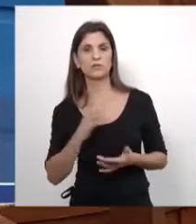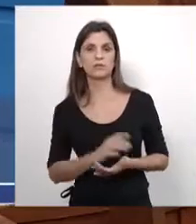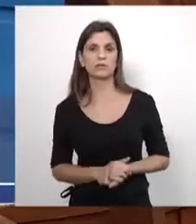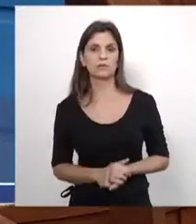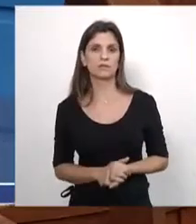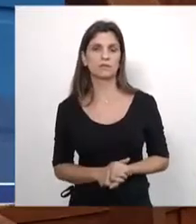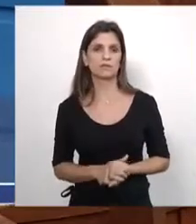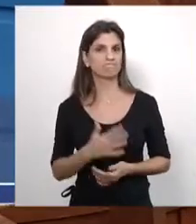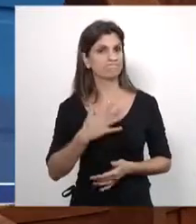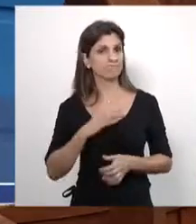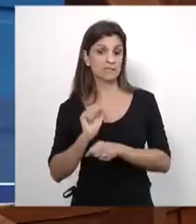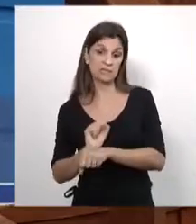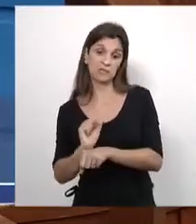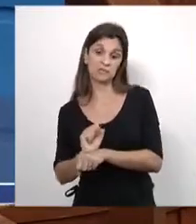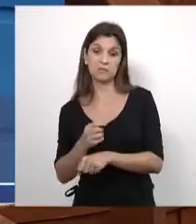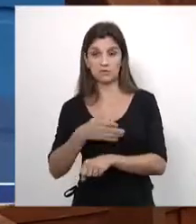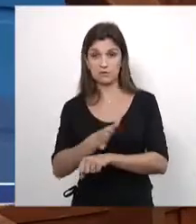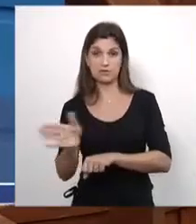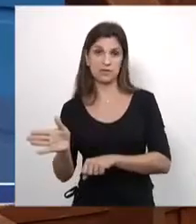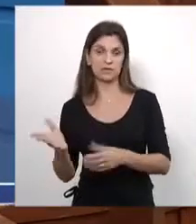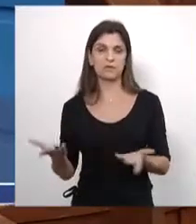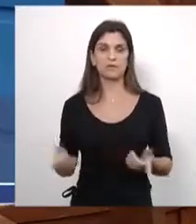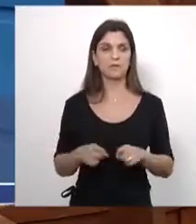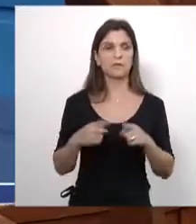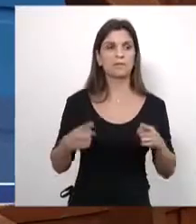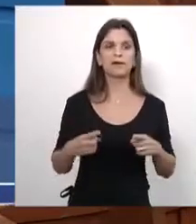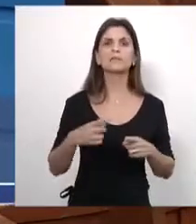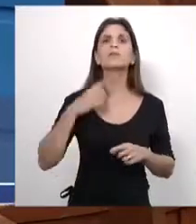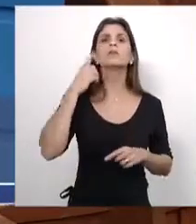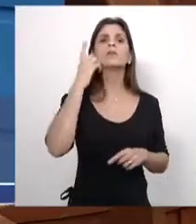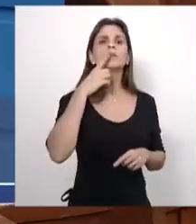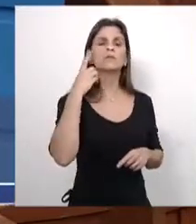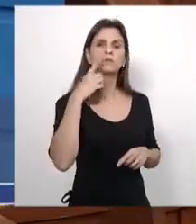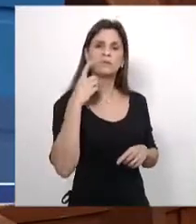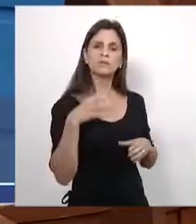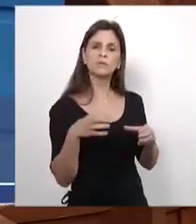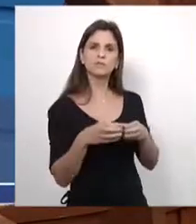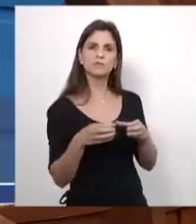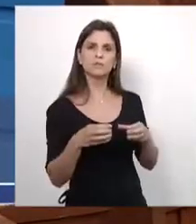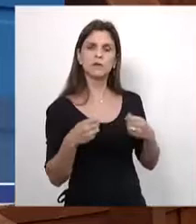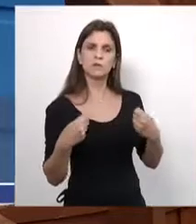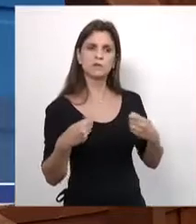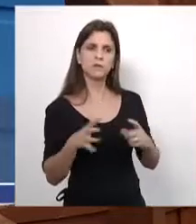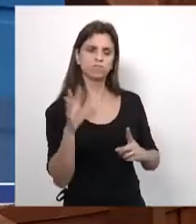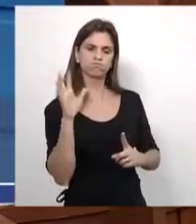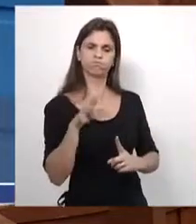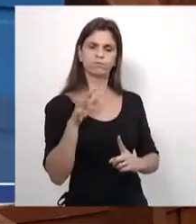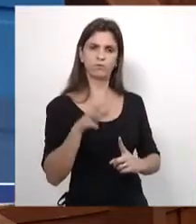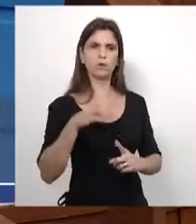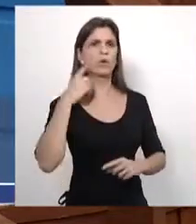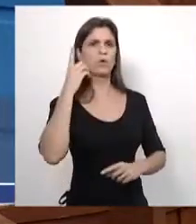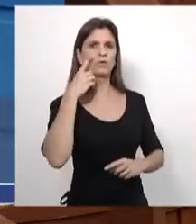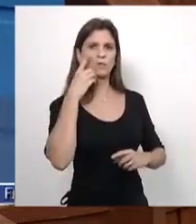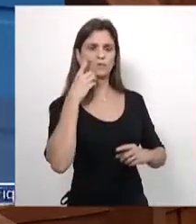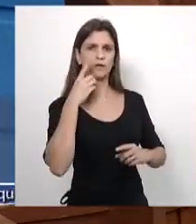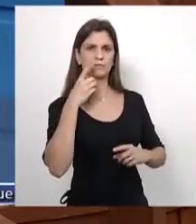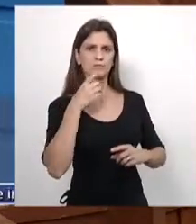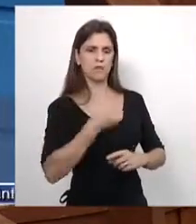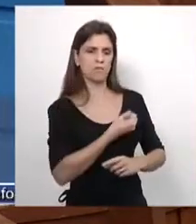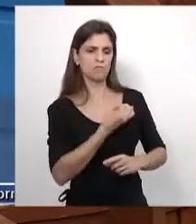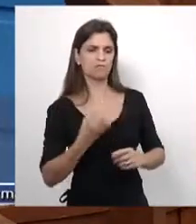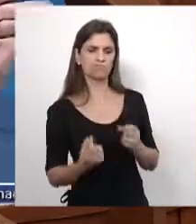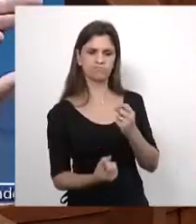aguardou, é que aqui o seguinte, parlamentar, ele tem que convencer o parlamento, os deputados, ele tem que apresentar dados e convencer os